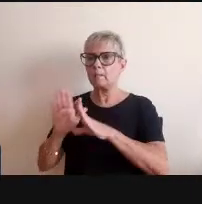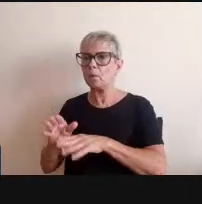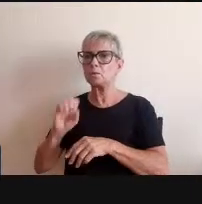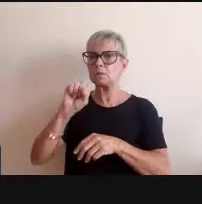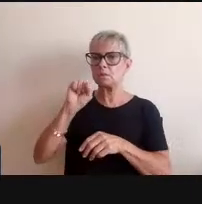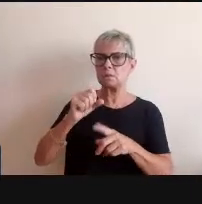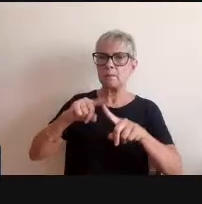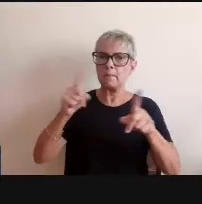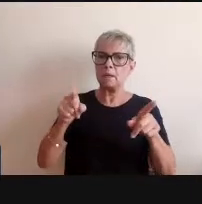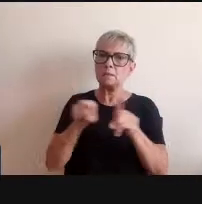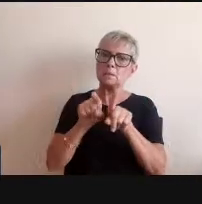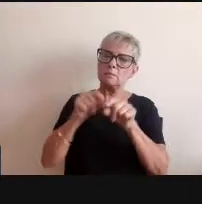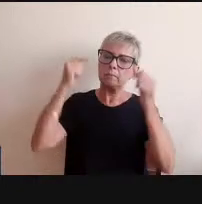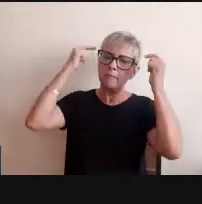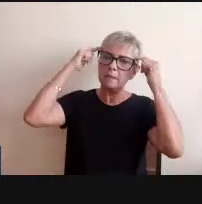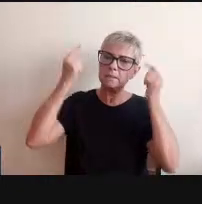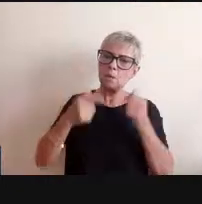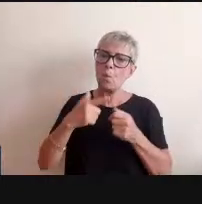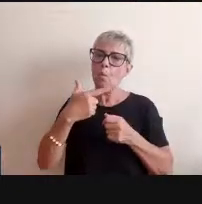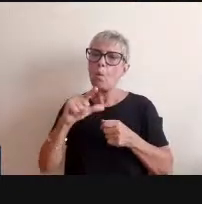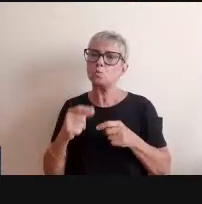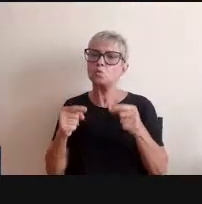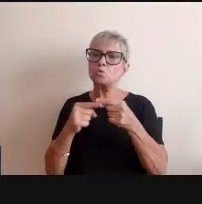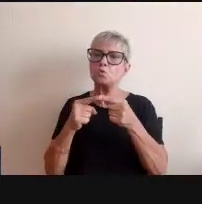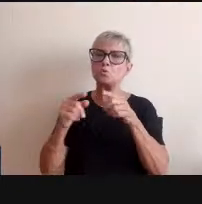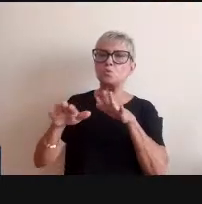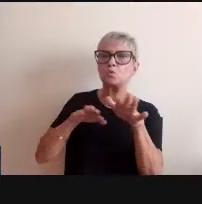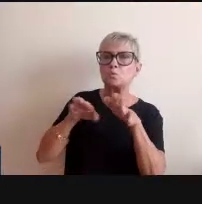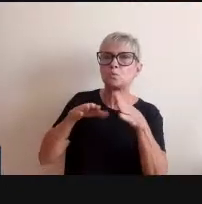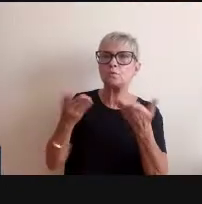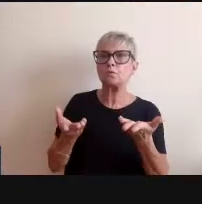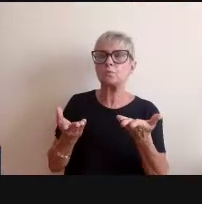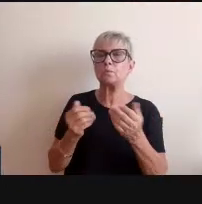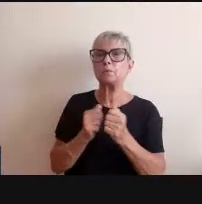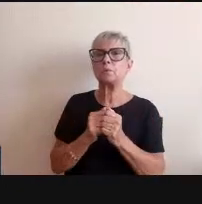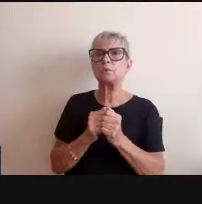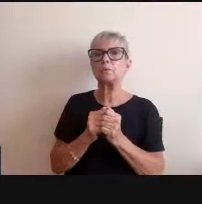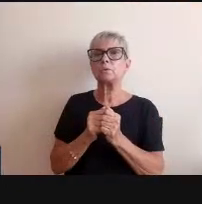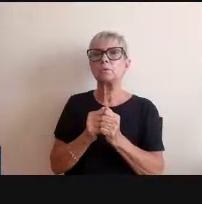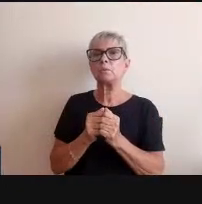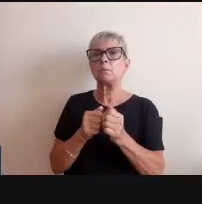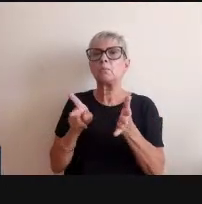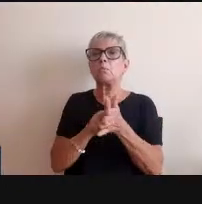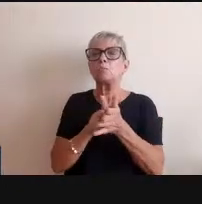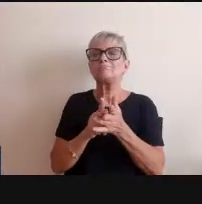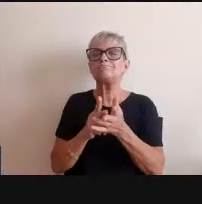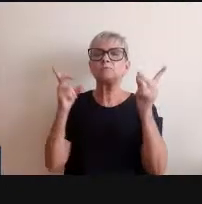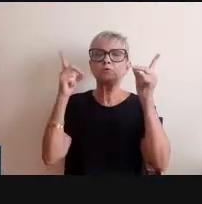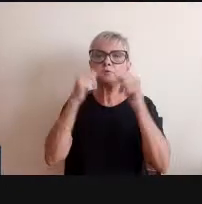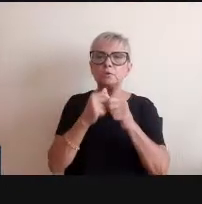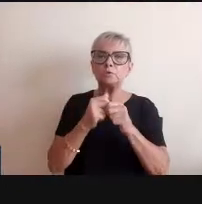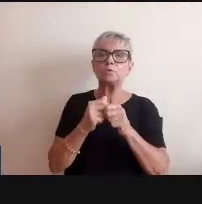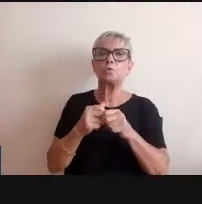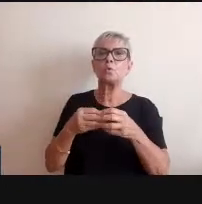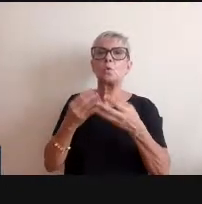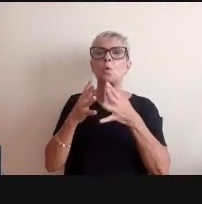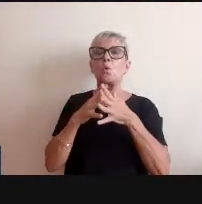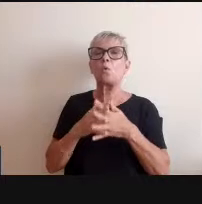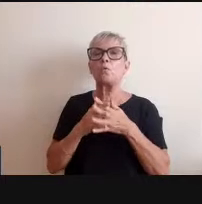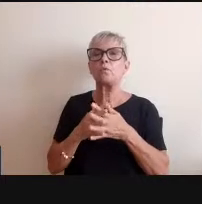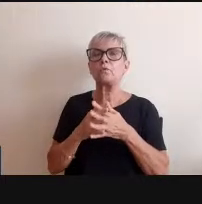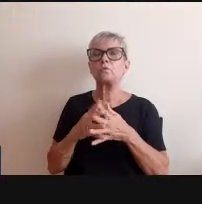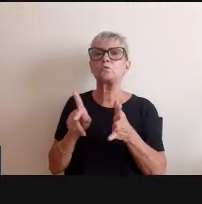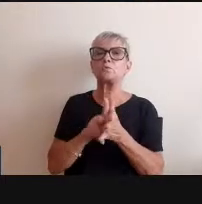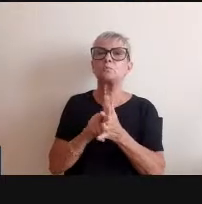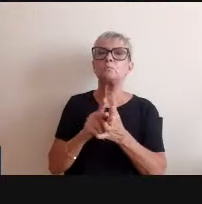também está começando um outro movimento né é bastante complicado que eu acho que deságua nesse momento